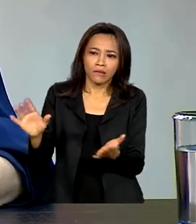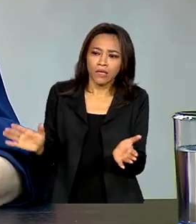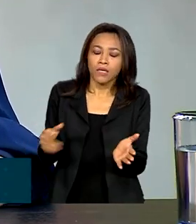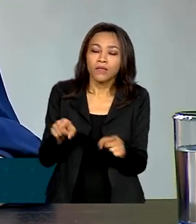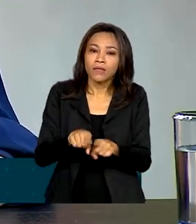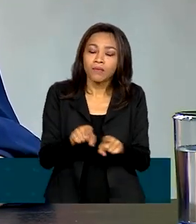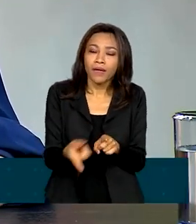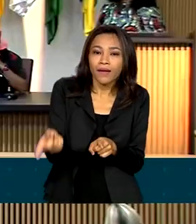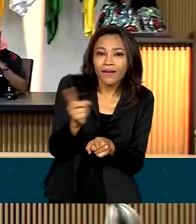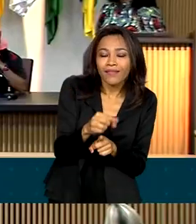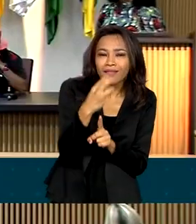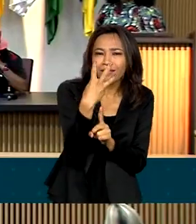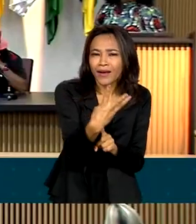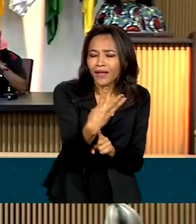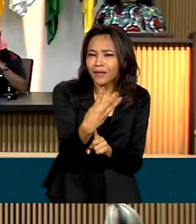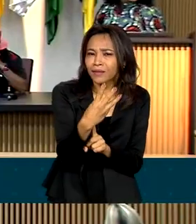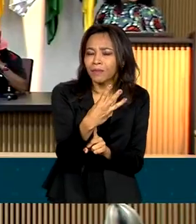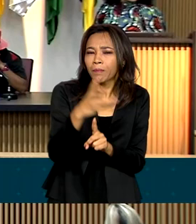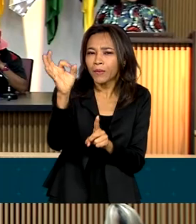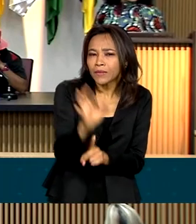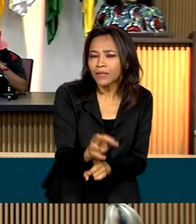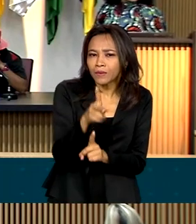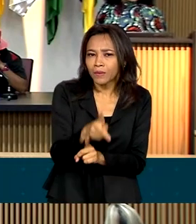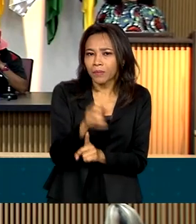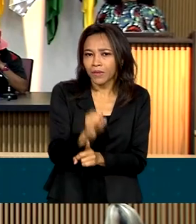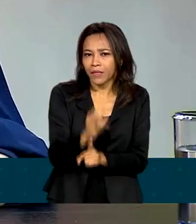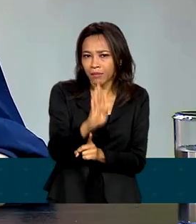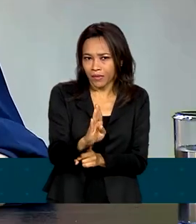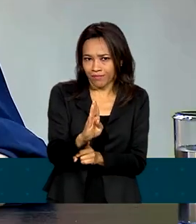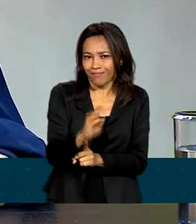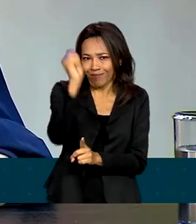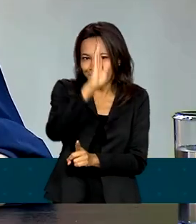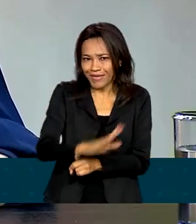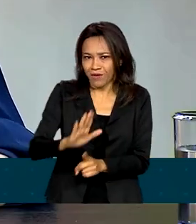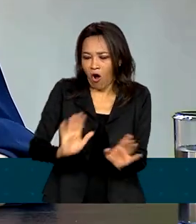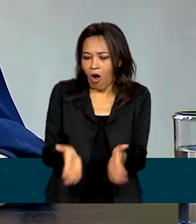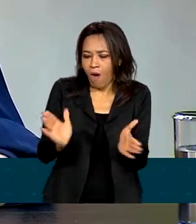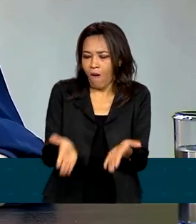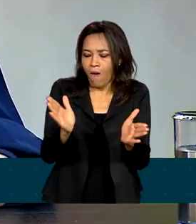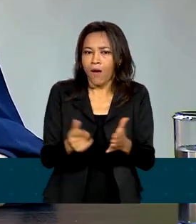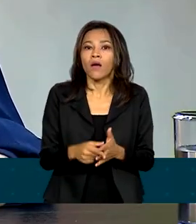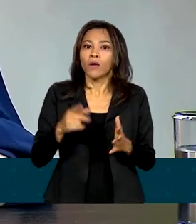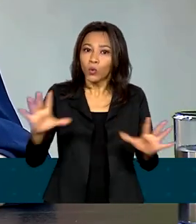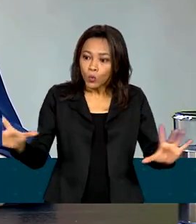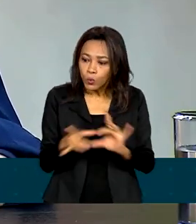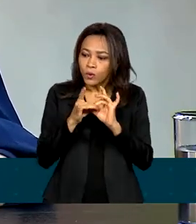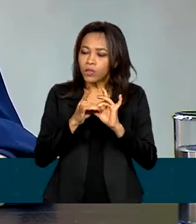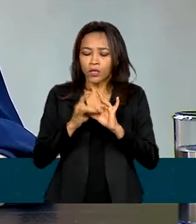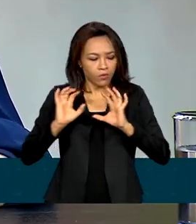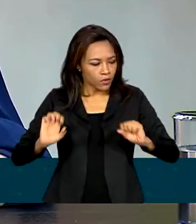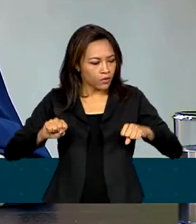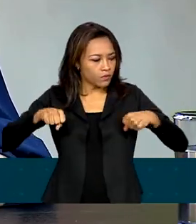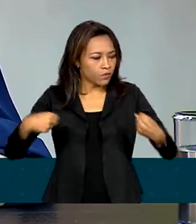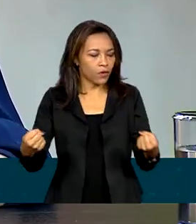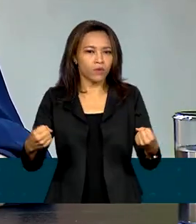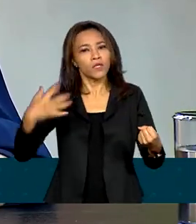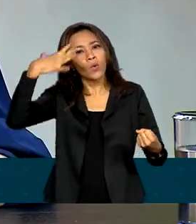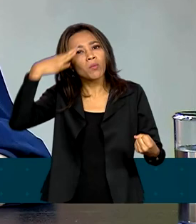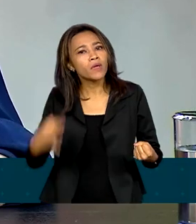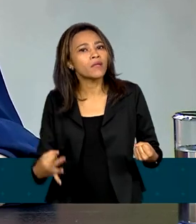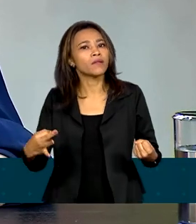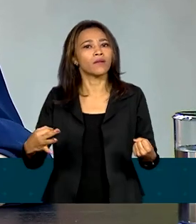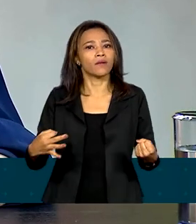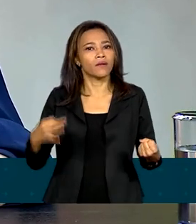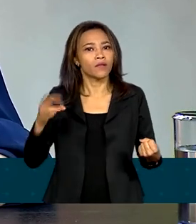de 3% do PIB nacional. Somente com a união de esforço e a verdadeira compreensão da realidade